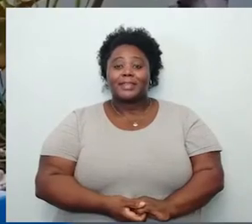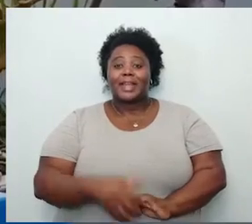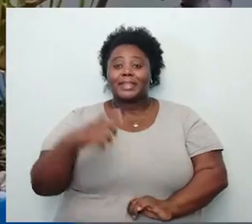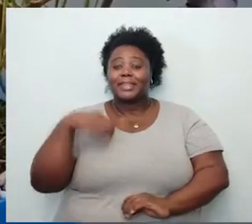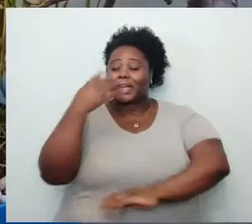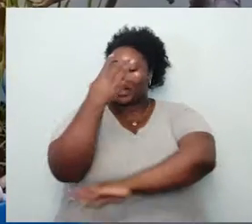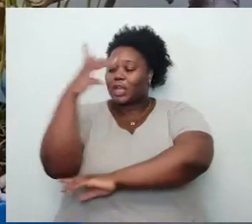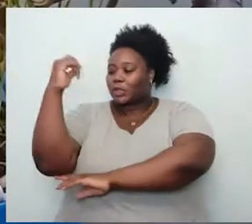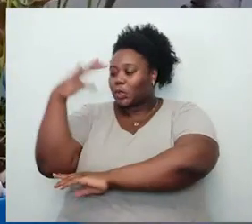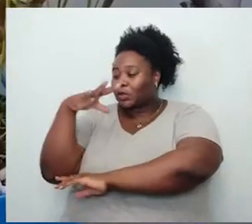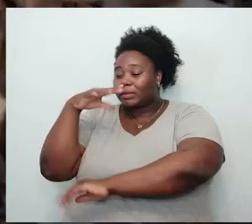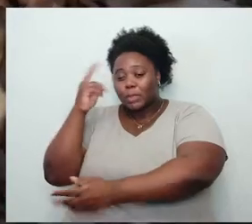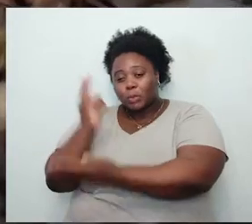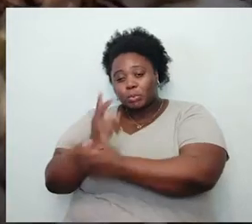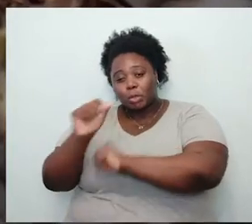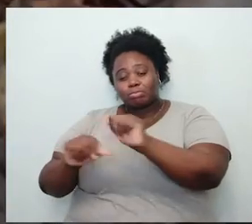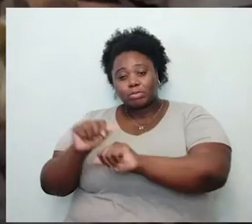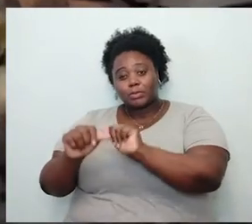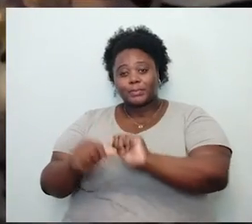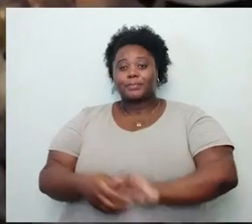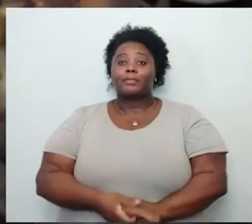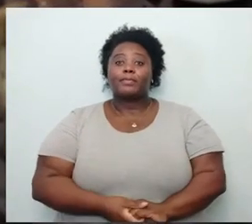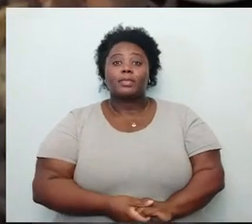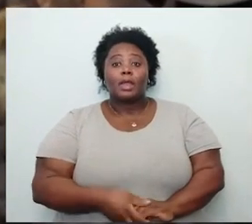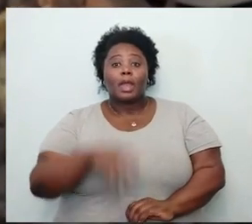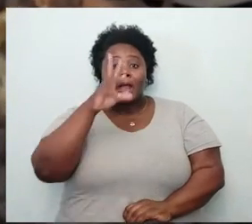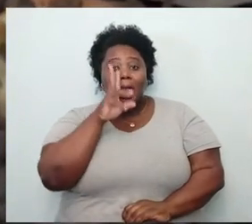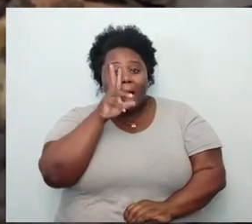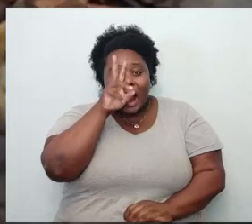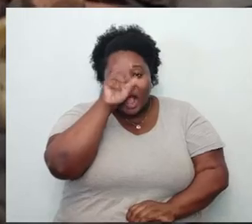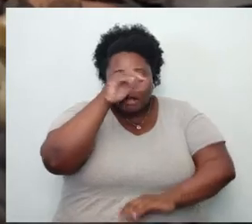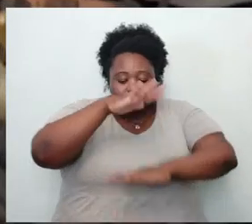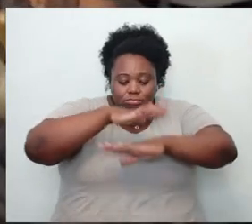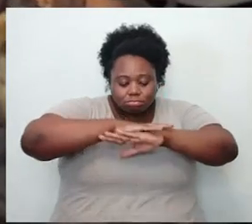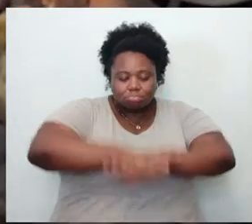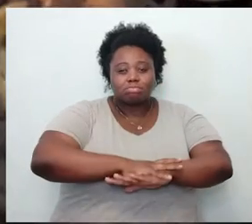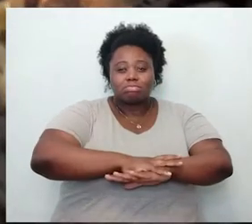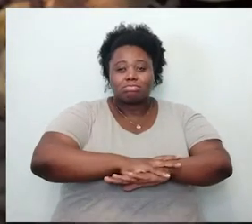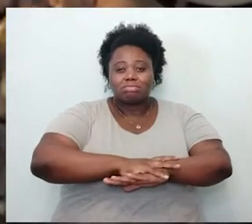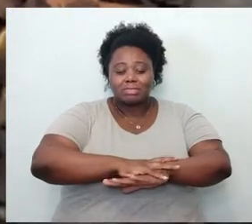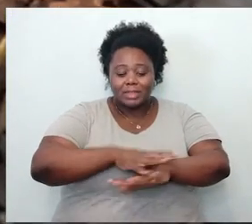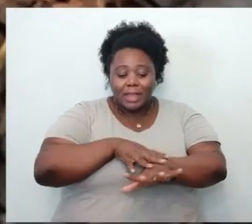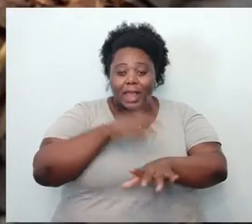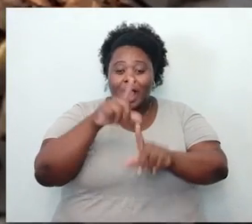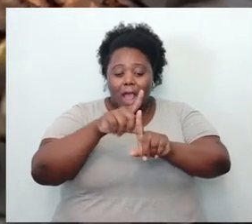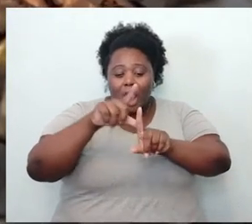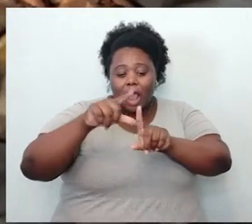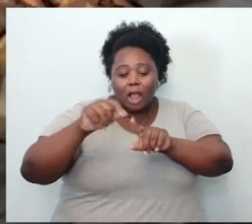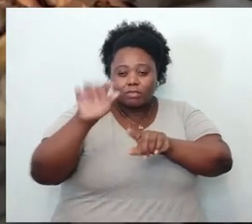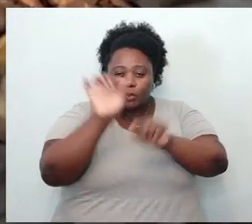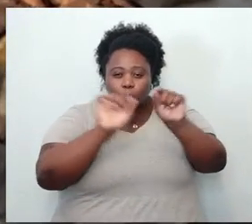da árvore sempre muda. A força da sobreimpressão. As veias nervosas da